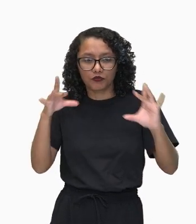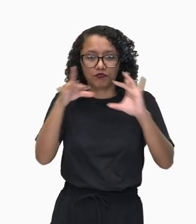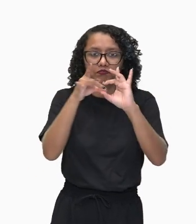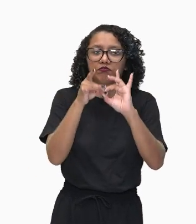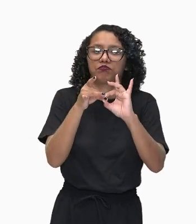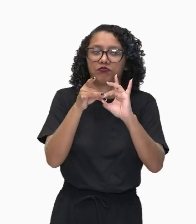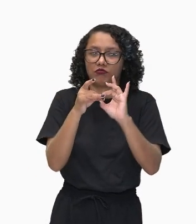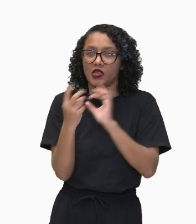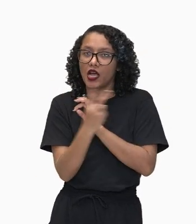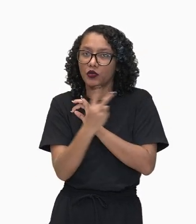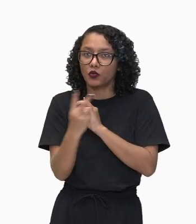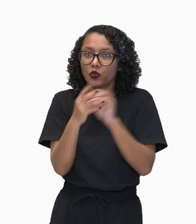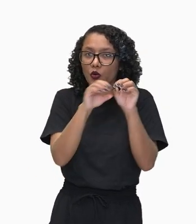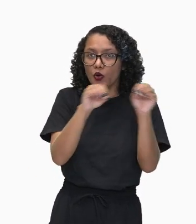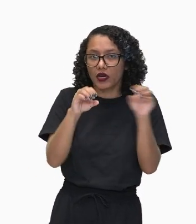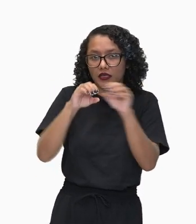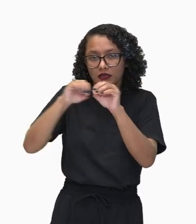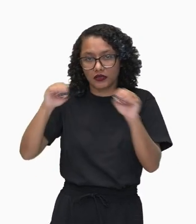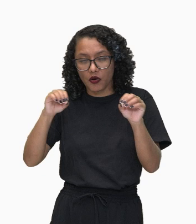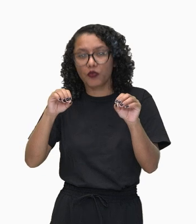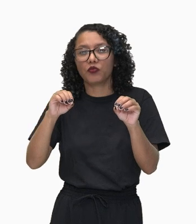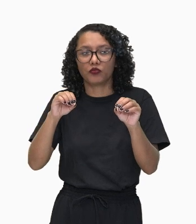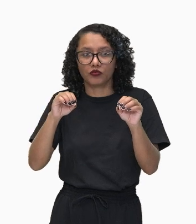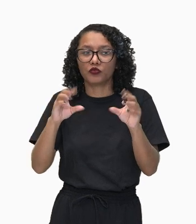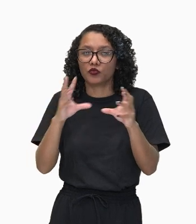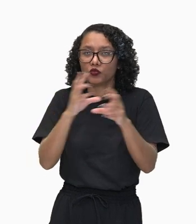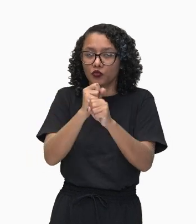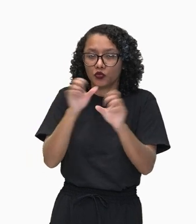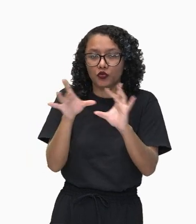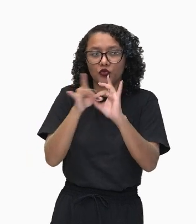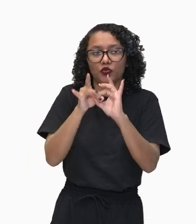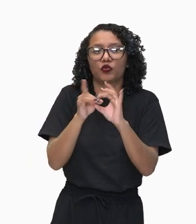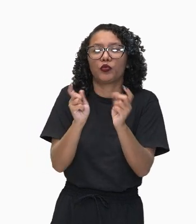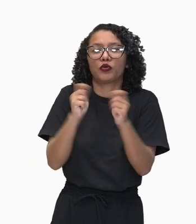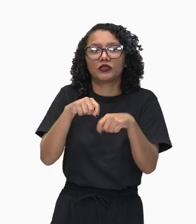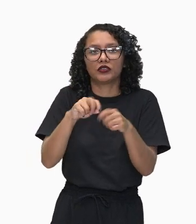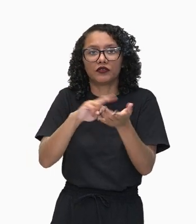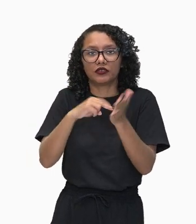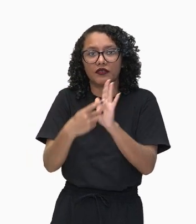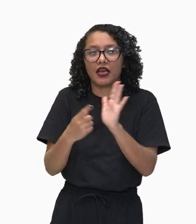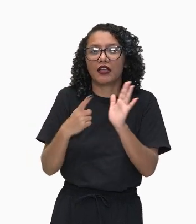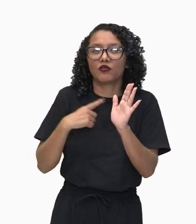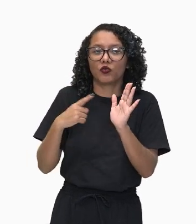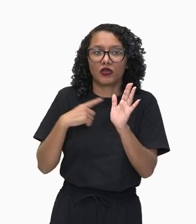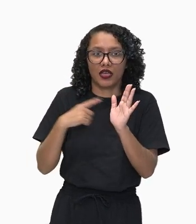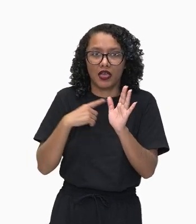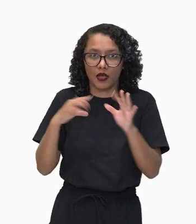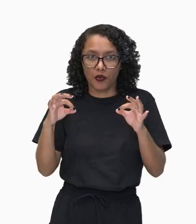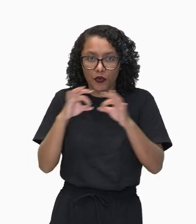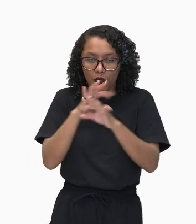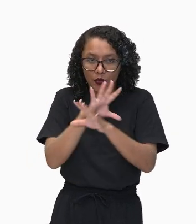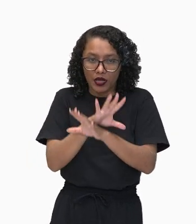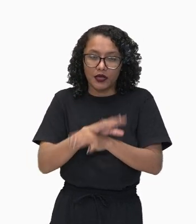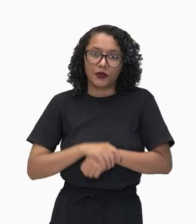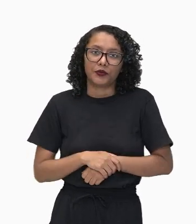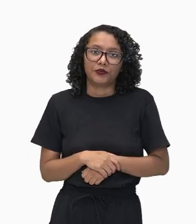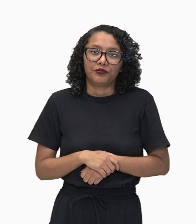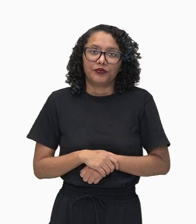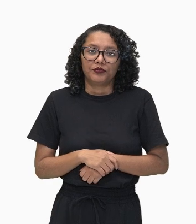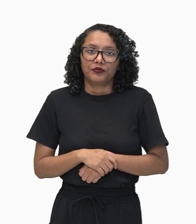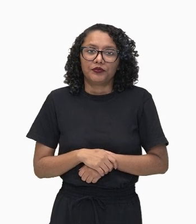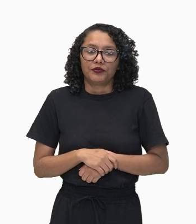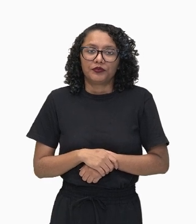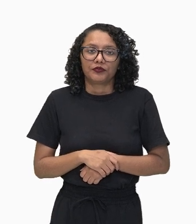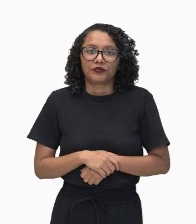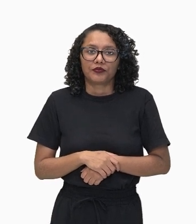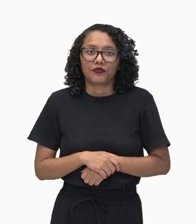Então, vamos agora falar um pouco mais aí sobre esse conectivo, conjunção, síndeto.